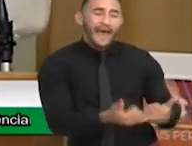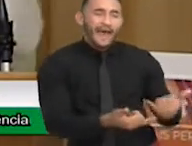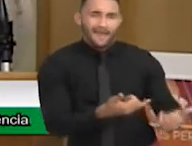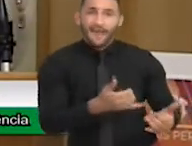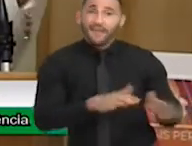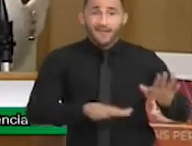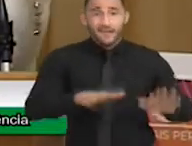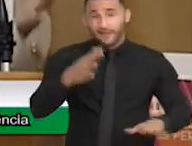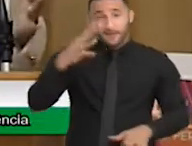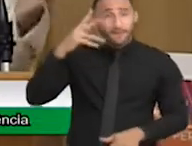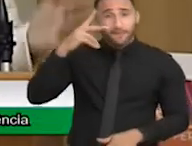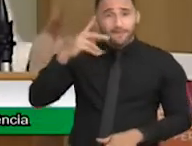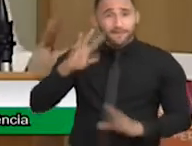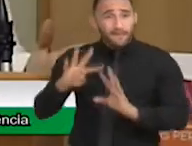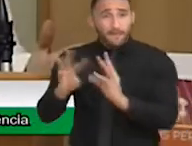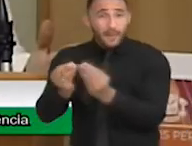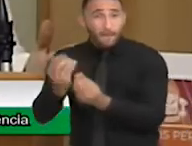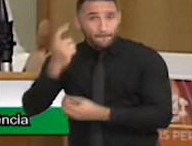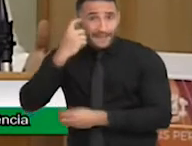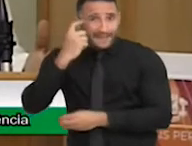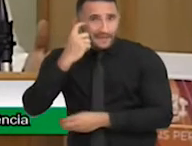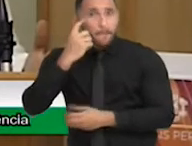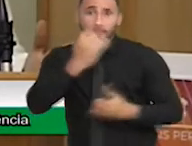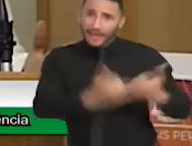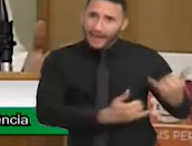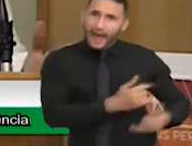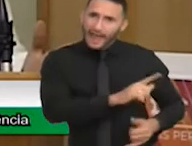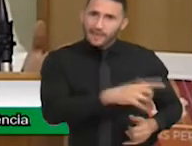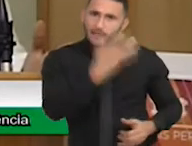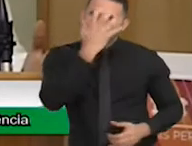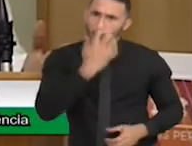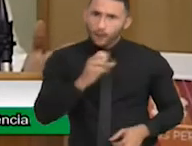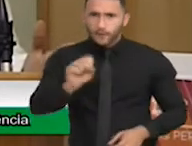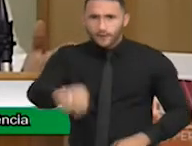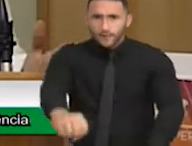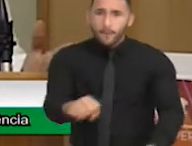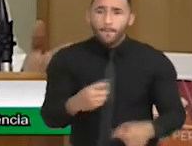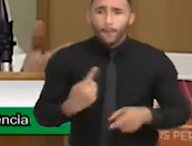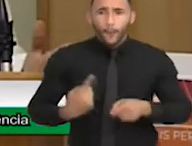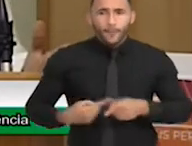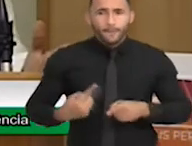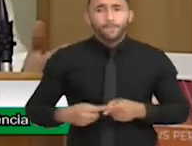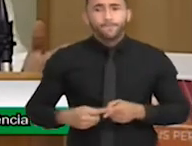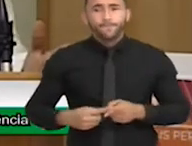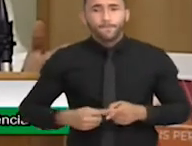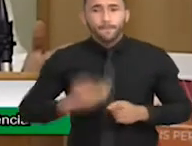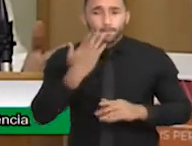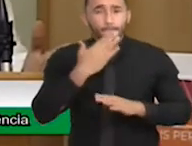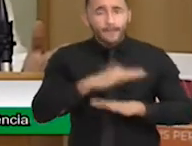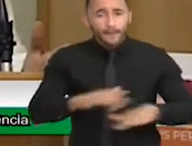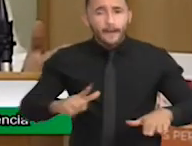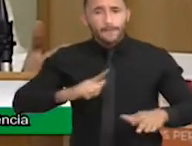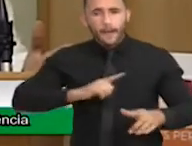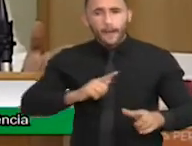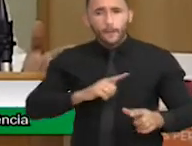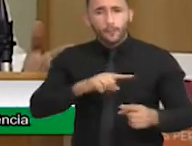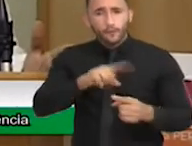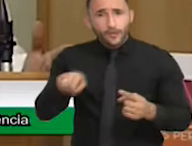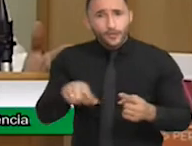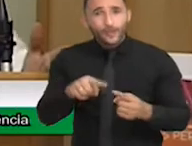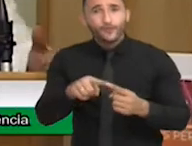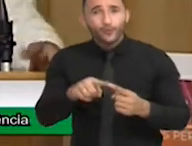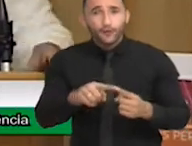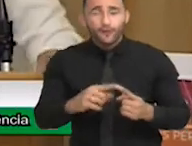pensam, até porque brincadeira é coisa séria na educação infantil. a gente sabe que brincadeira é percussora para o